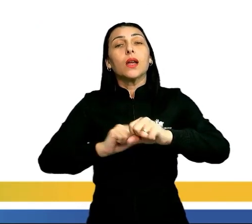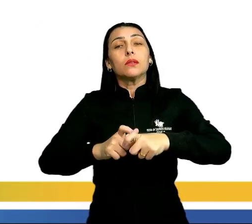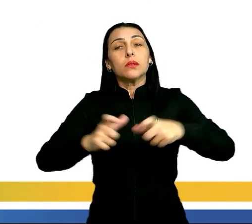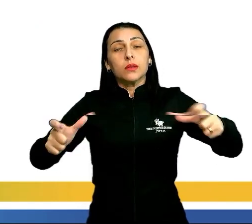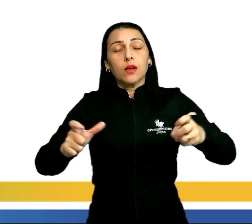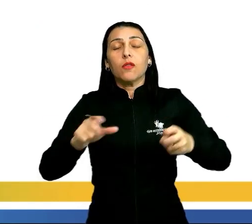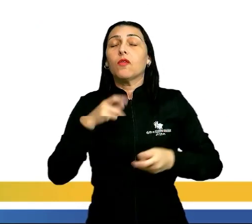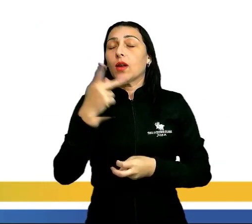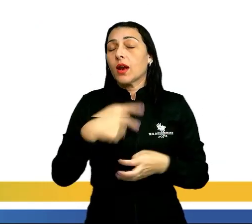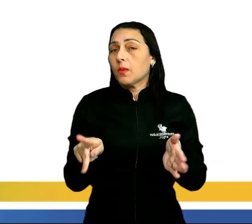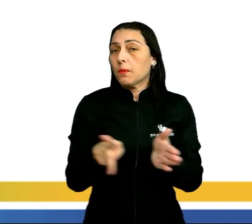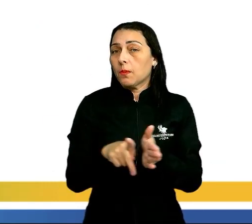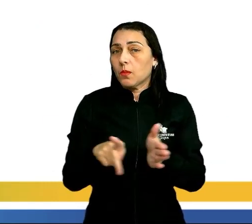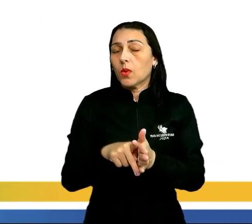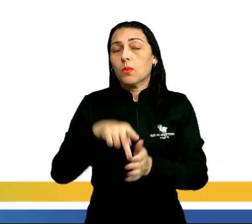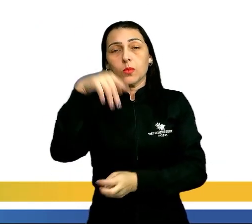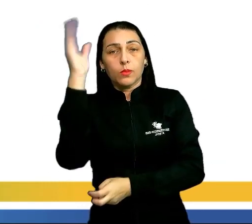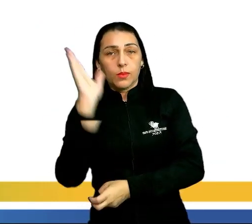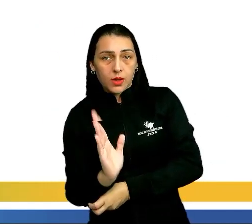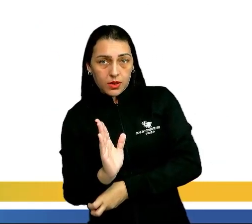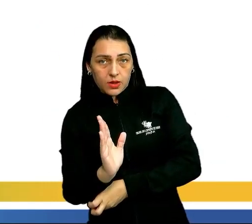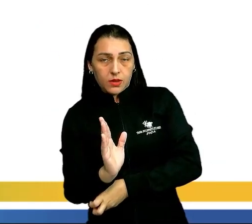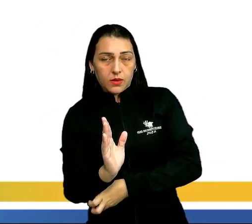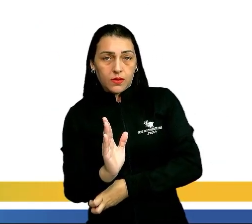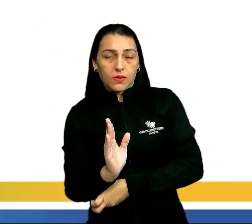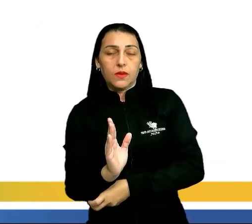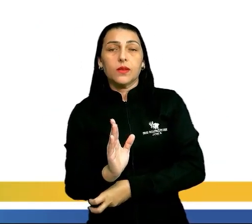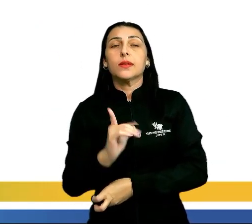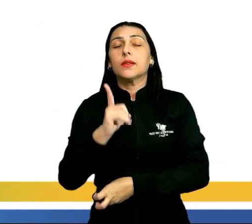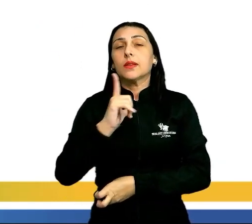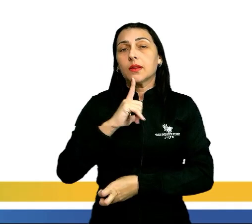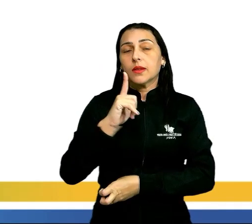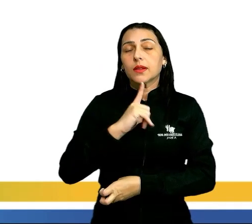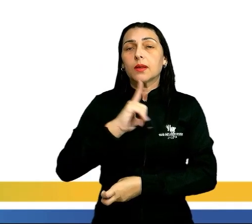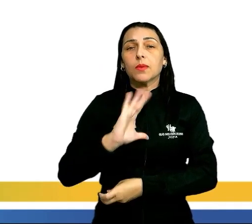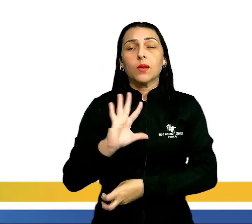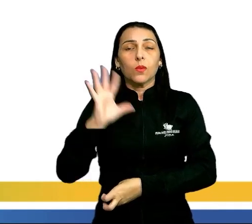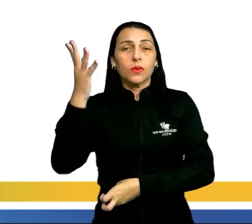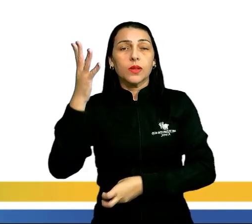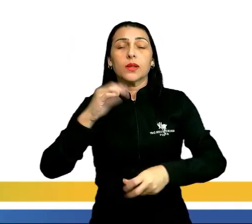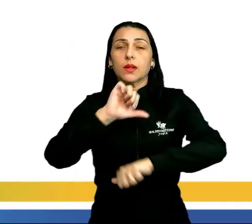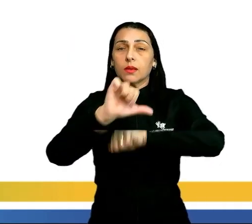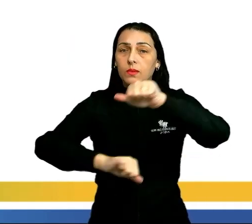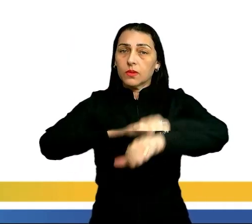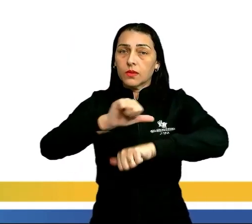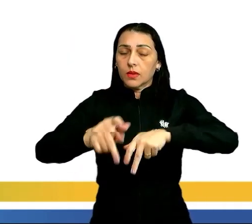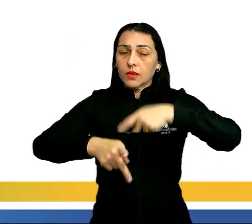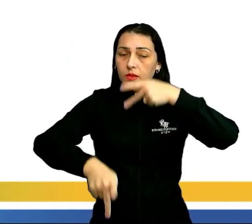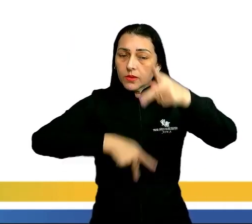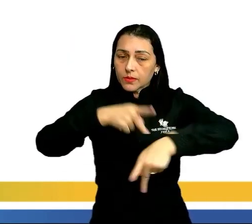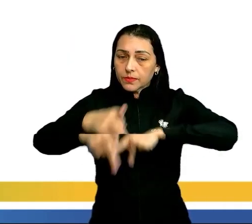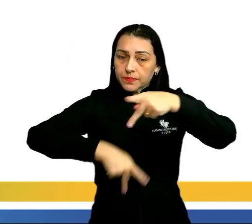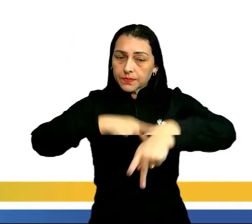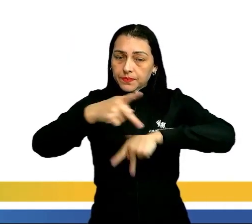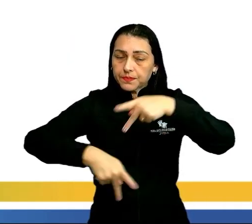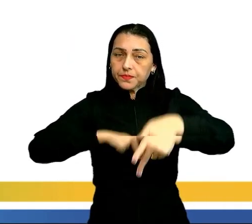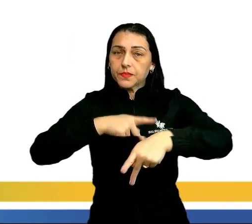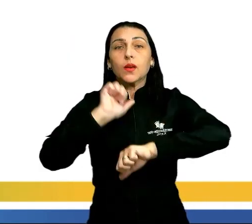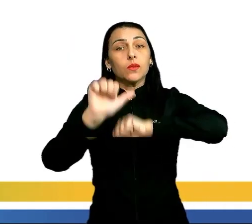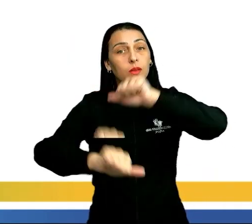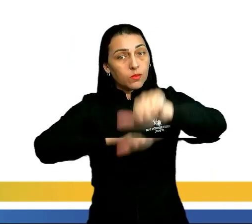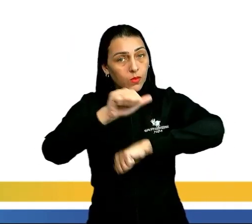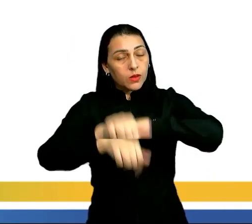pode falar do próprio caso aí do Brasil, onde nós temos fatores da dinâmica populacional brasileira que estão em